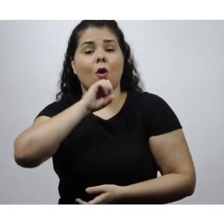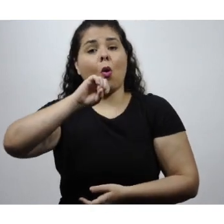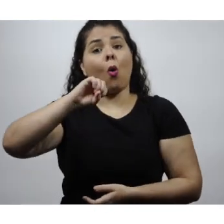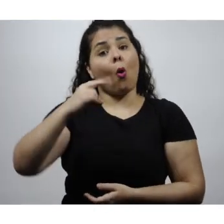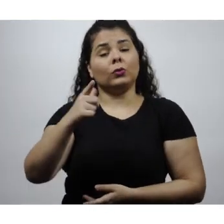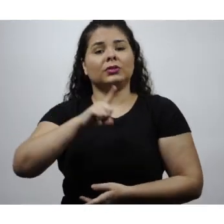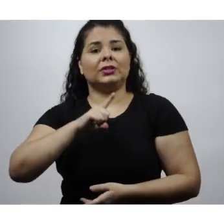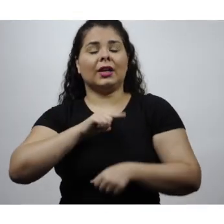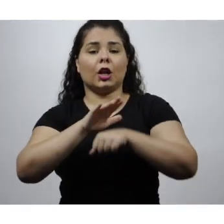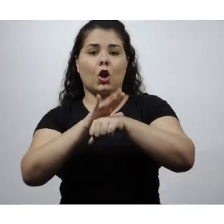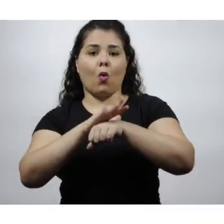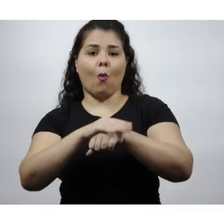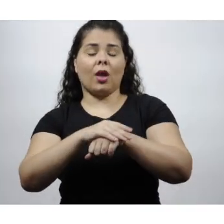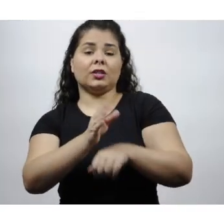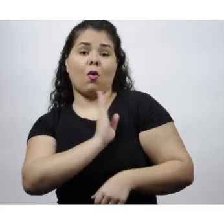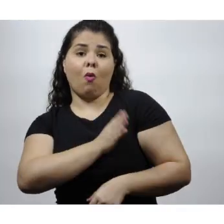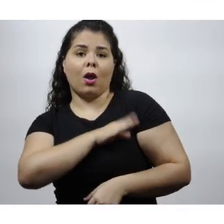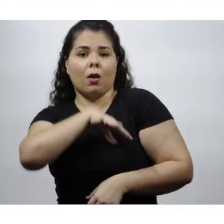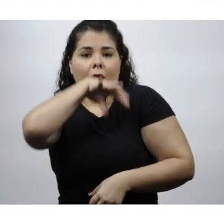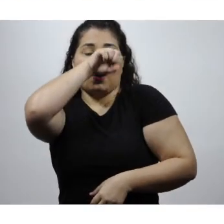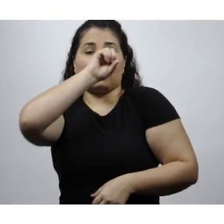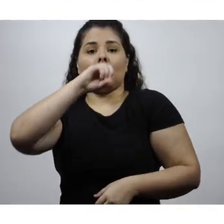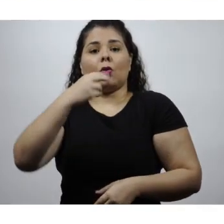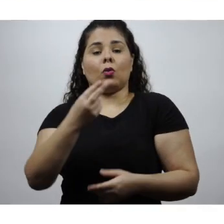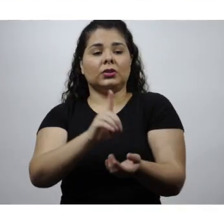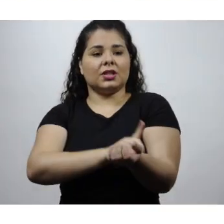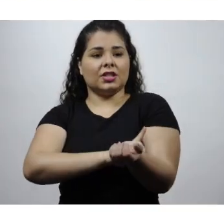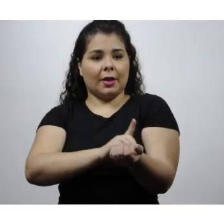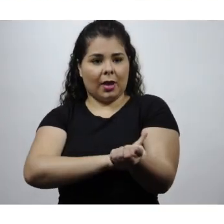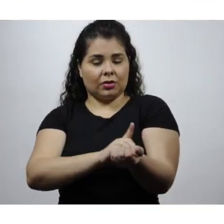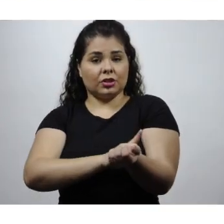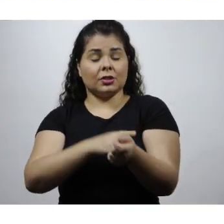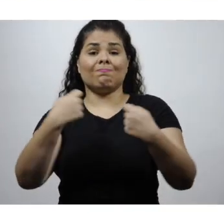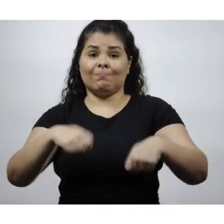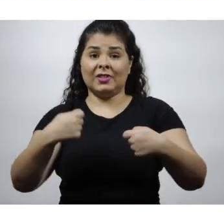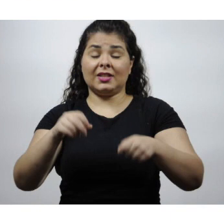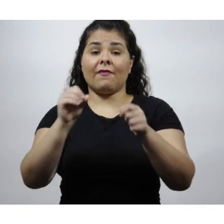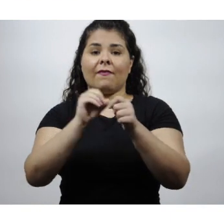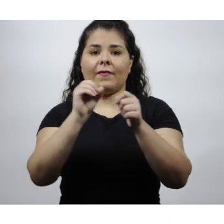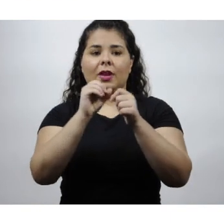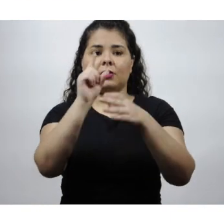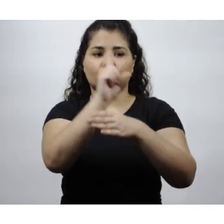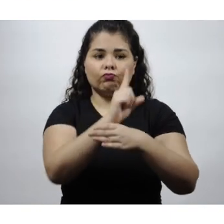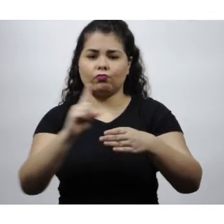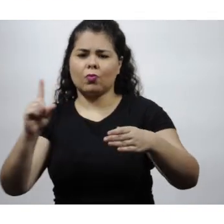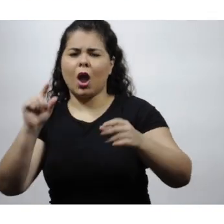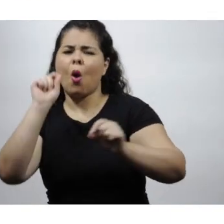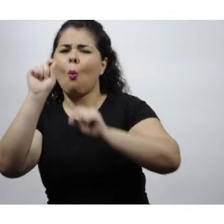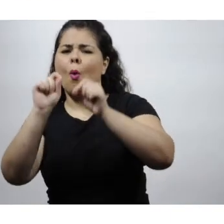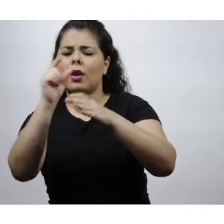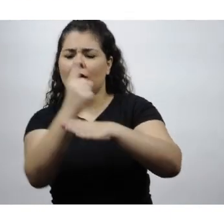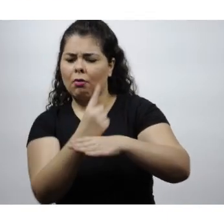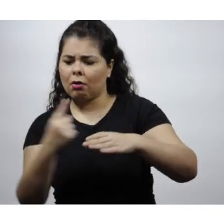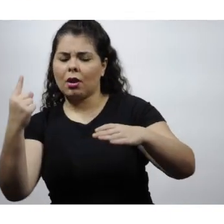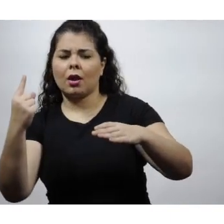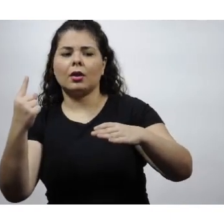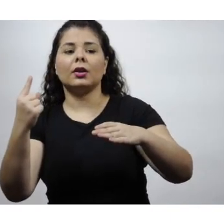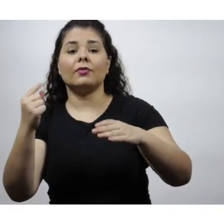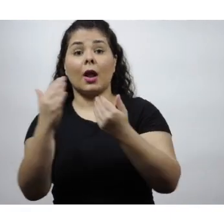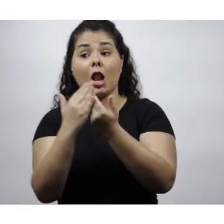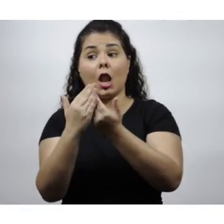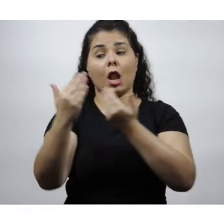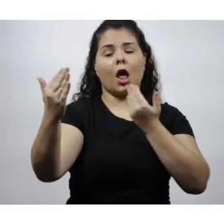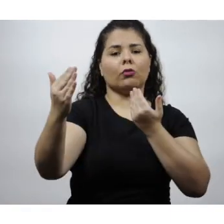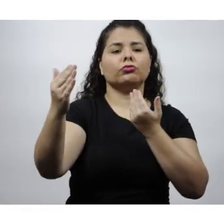saúde, no coração, respiratório ou diabetes. Para não pegar, precisamos fazer distanciamento social. O que é isso? Ficar longe de outras pessoas.